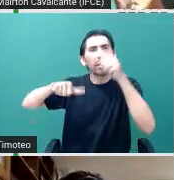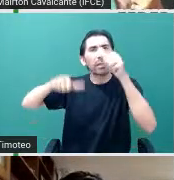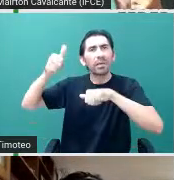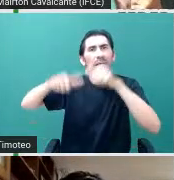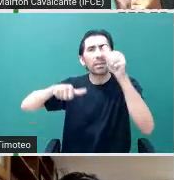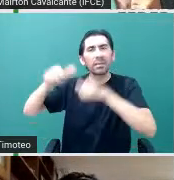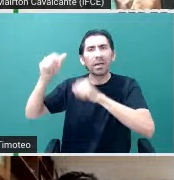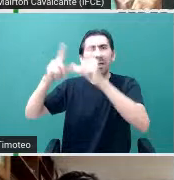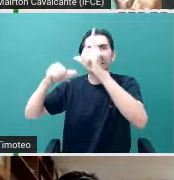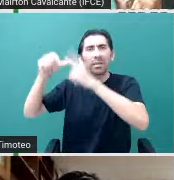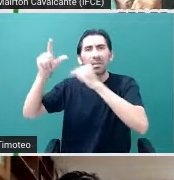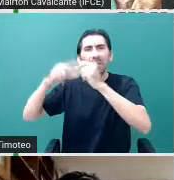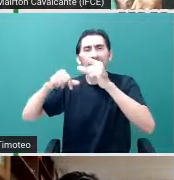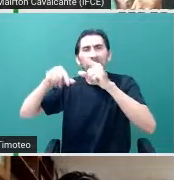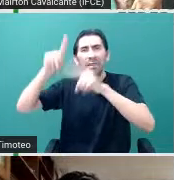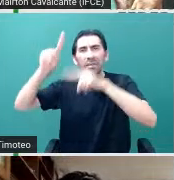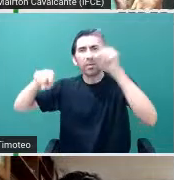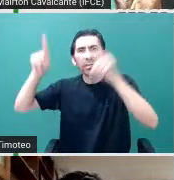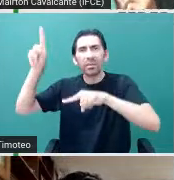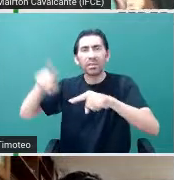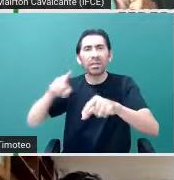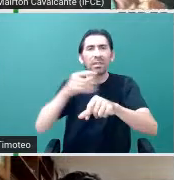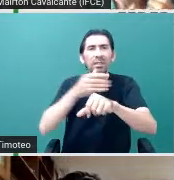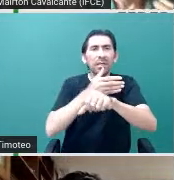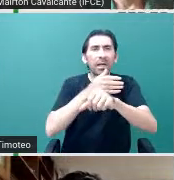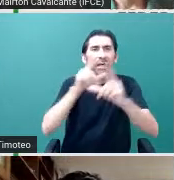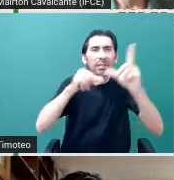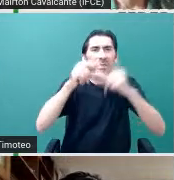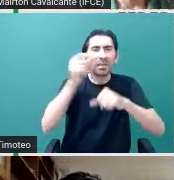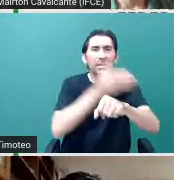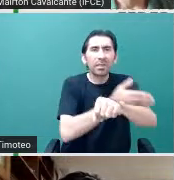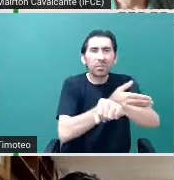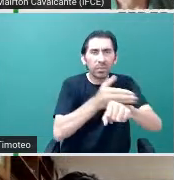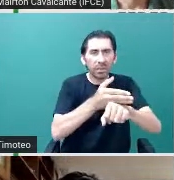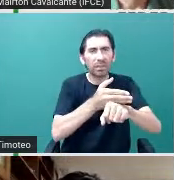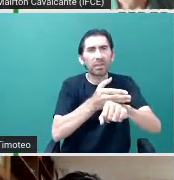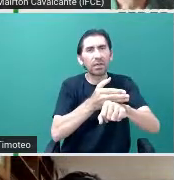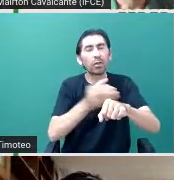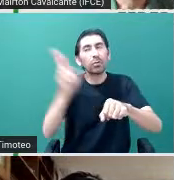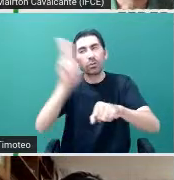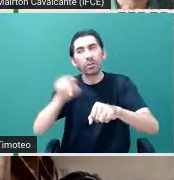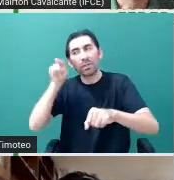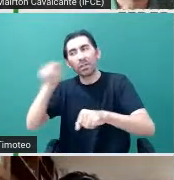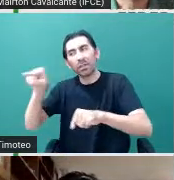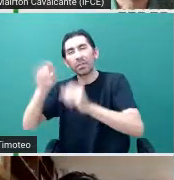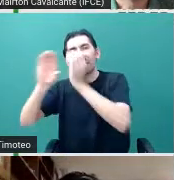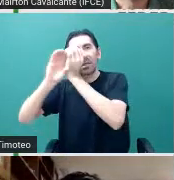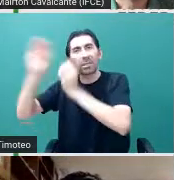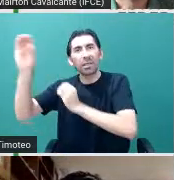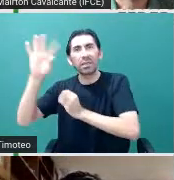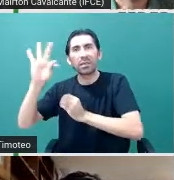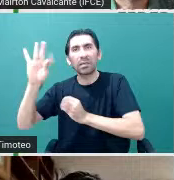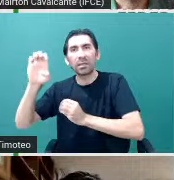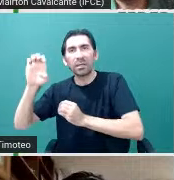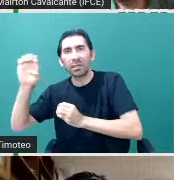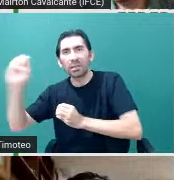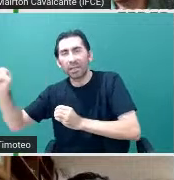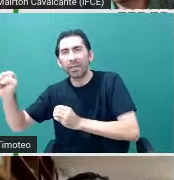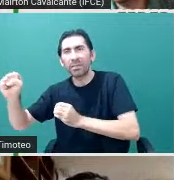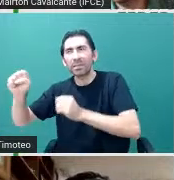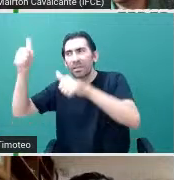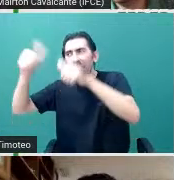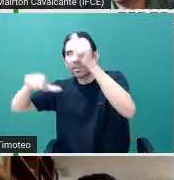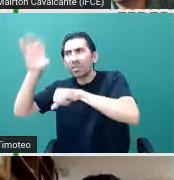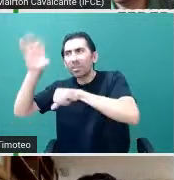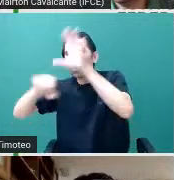estrelas variáveis, as brancas variáveis, com o satélite TESS, é um satélite que mapeia todas as estrelas